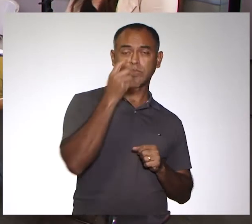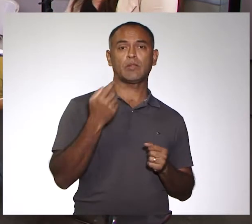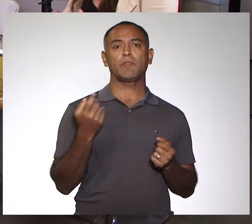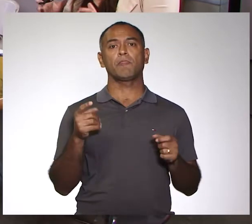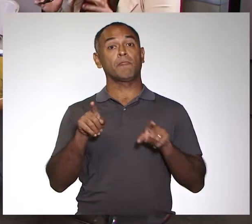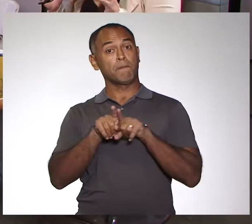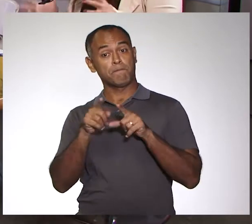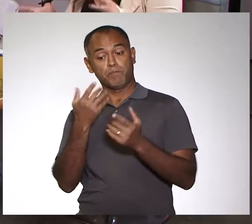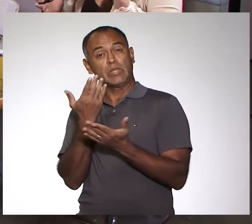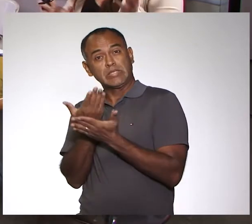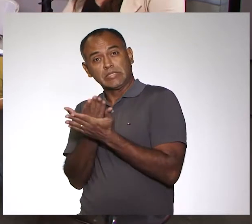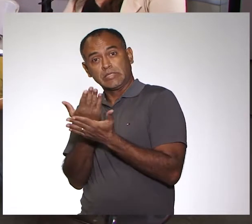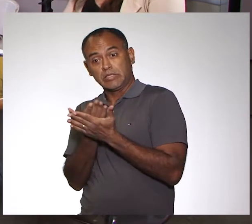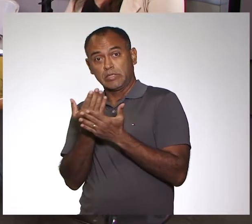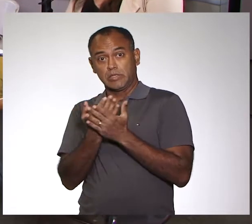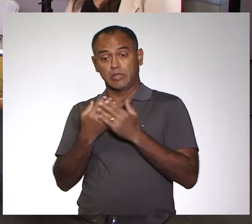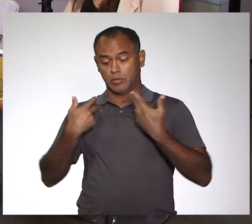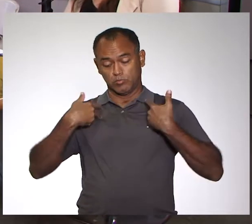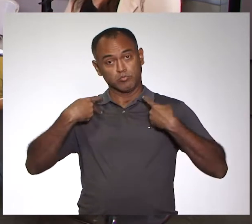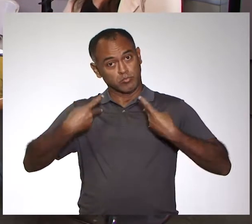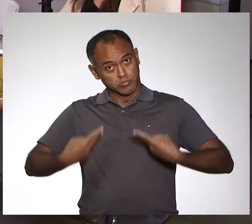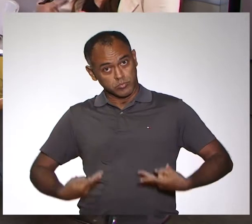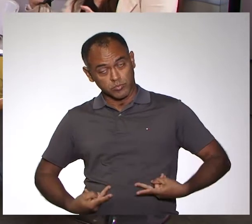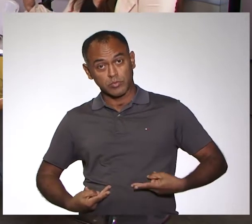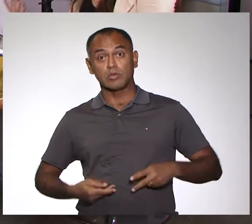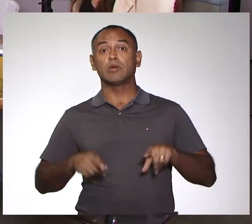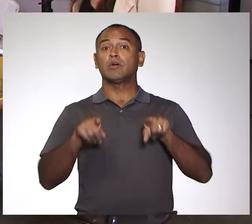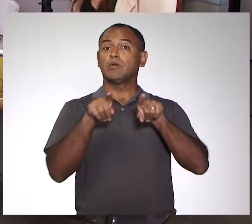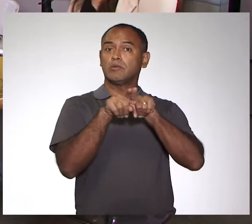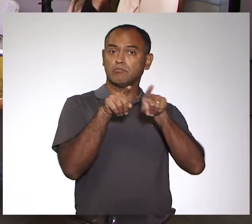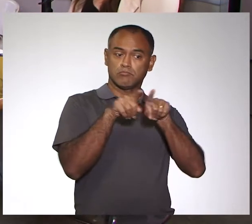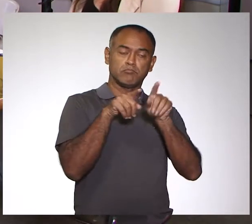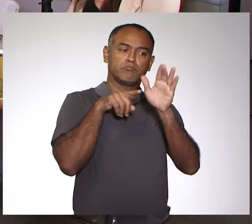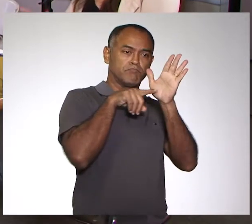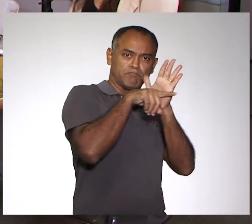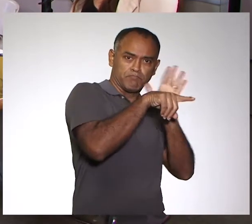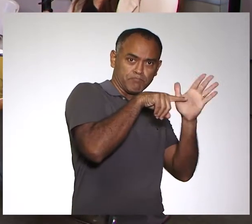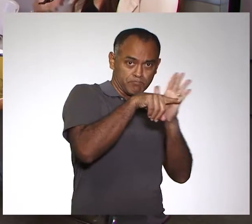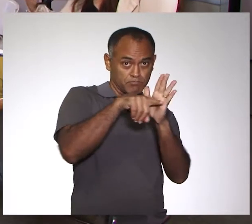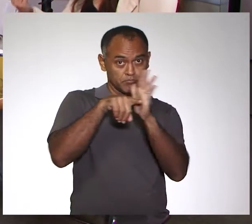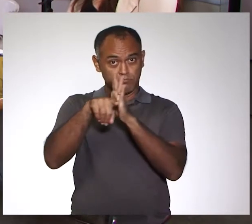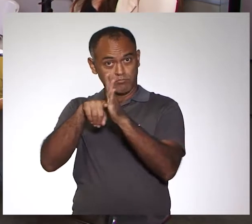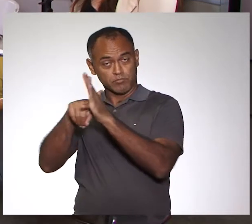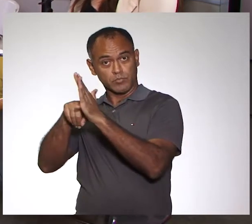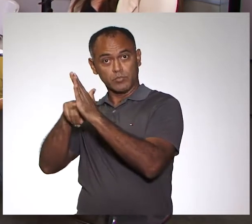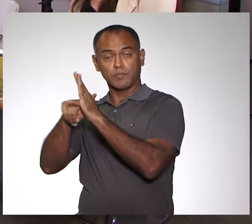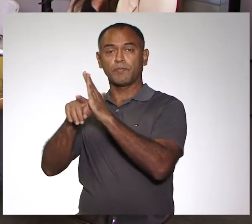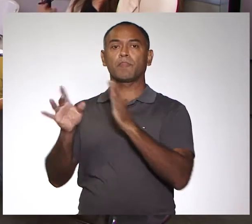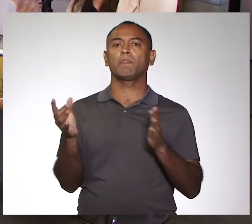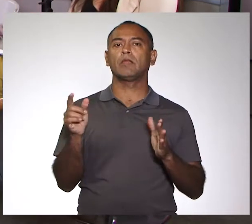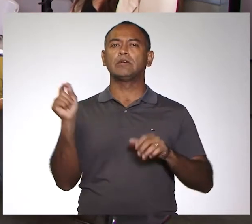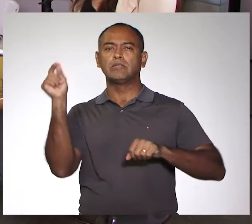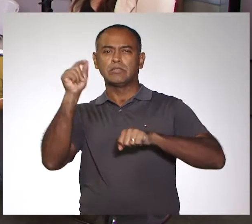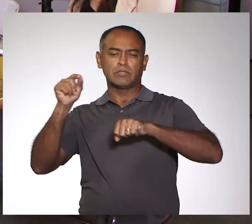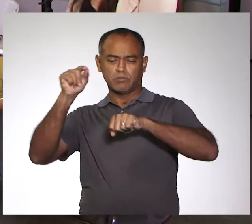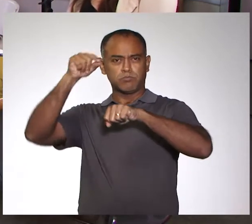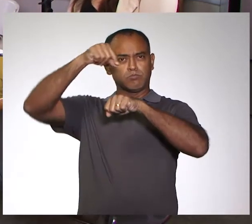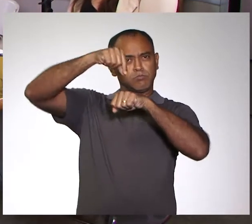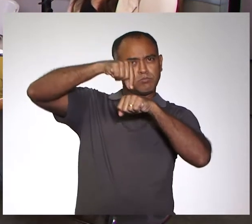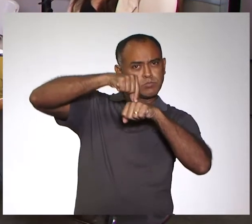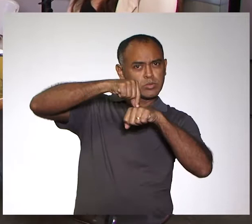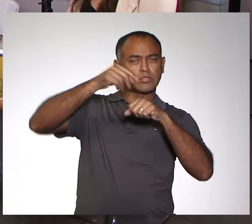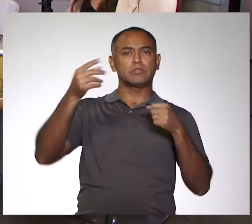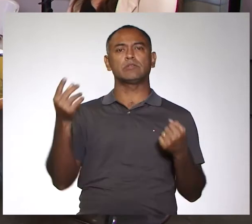também estudamos as doenças nos seres humanos, mas também a gente teve pesquisa envolvendo os vetores, como é o caso do